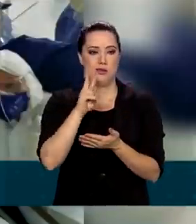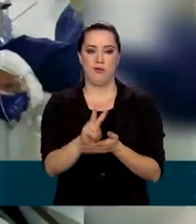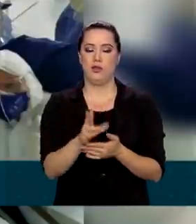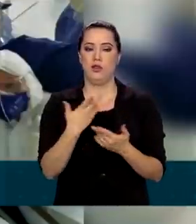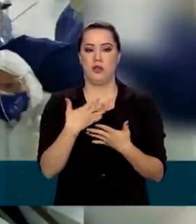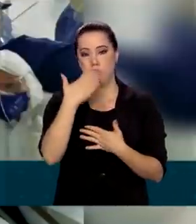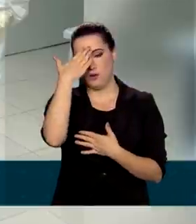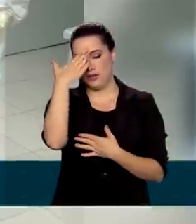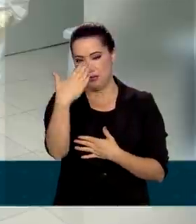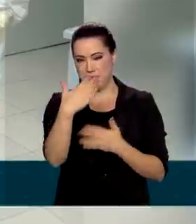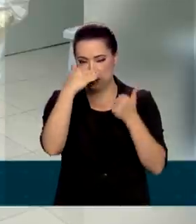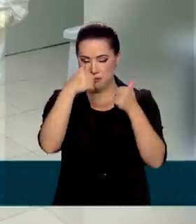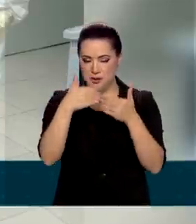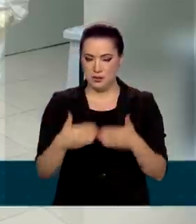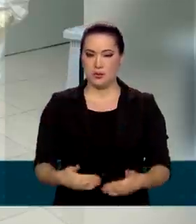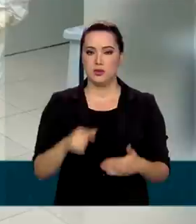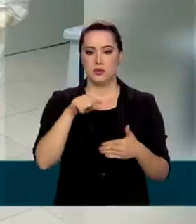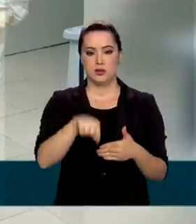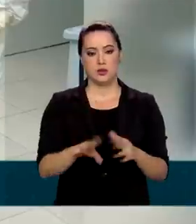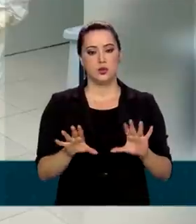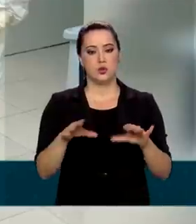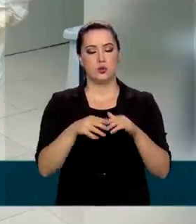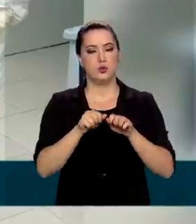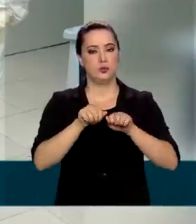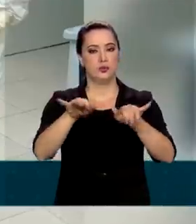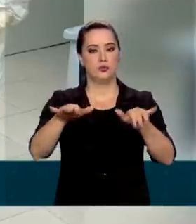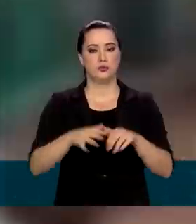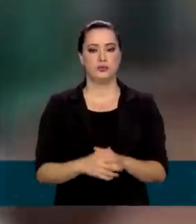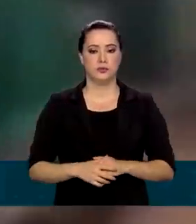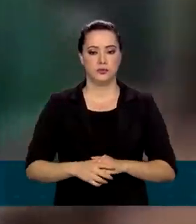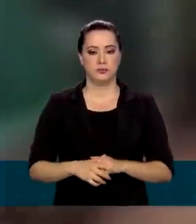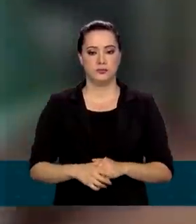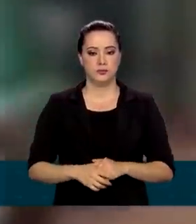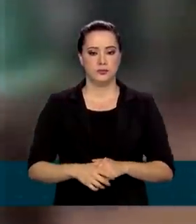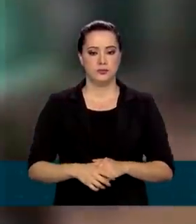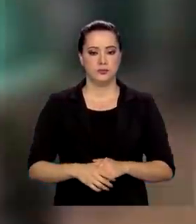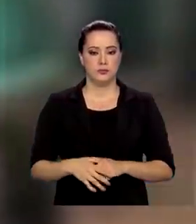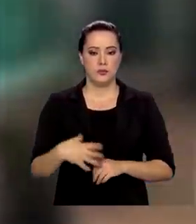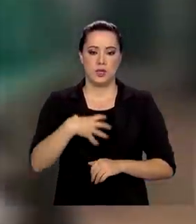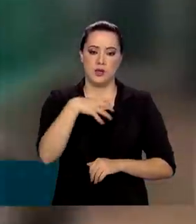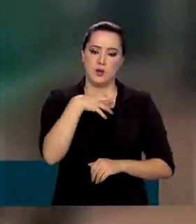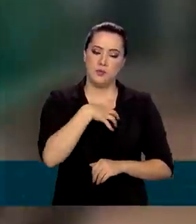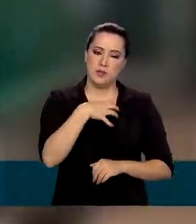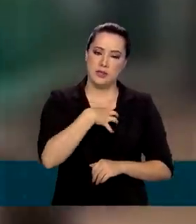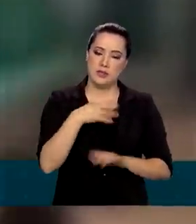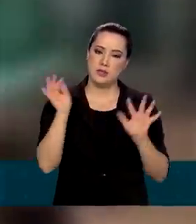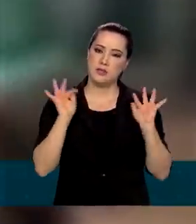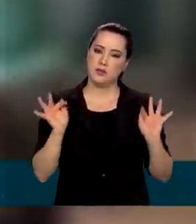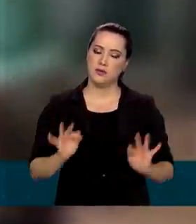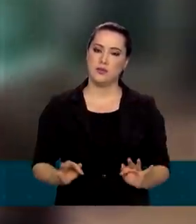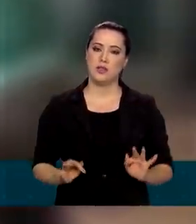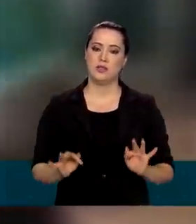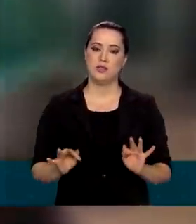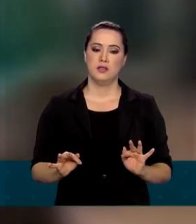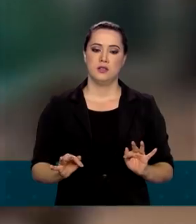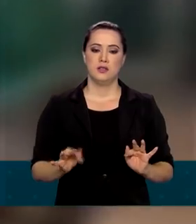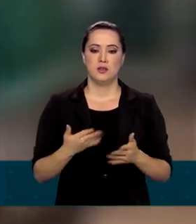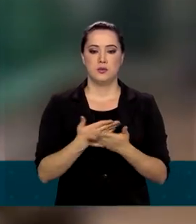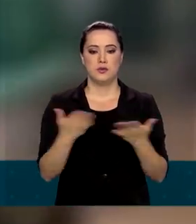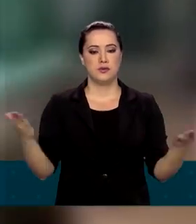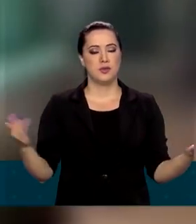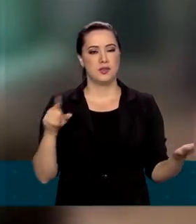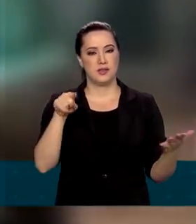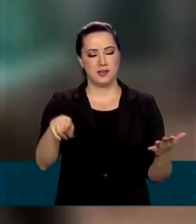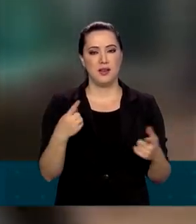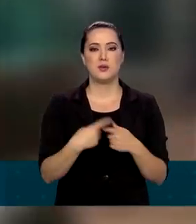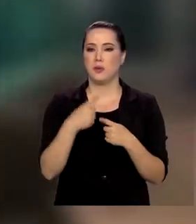está na linha de frente no combate à pandemia. Fico feliz por vocês, né? Trabalhar com as vossas vidas, deixar